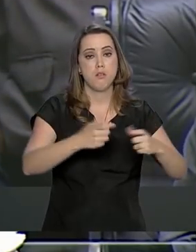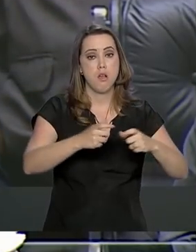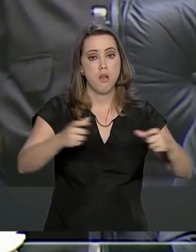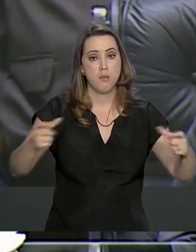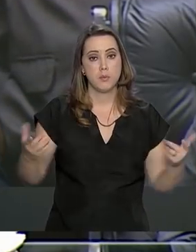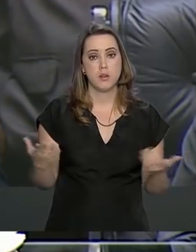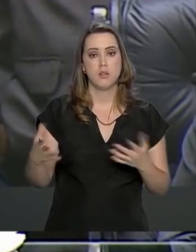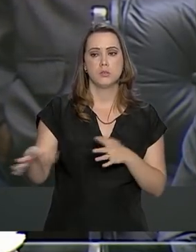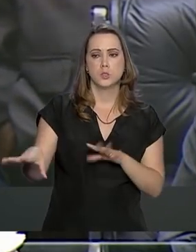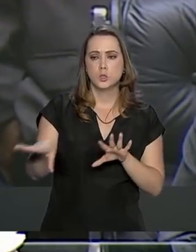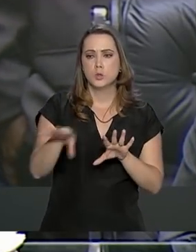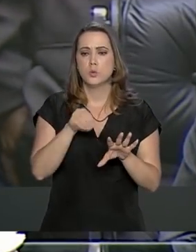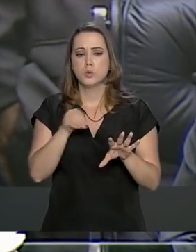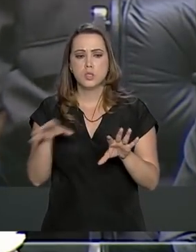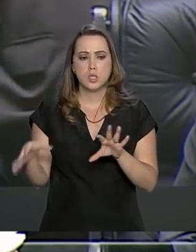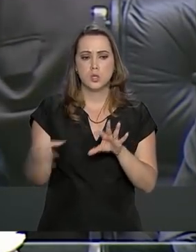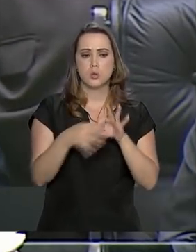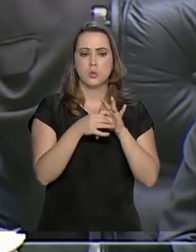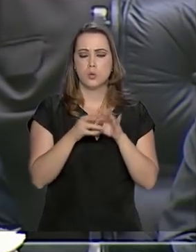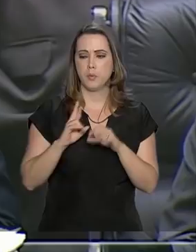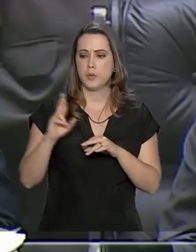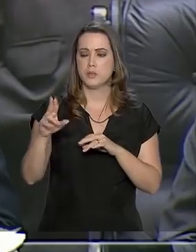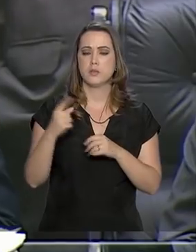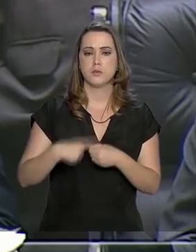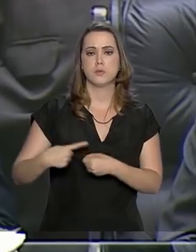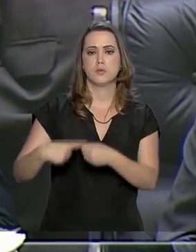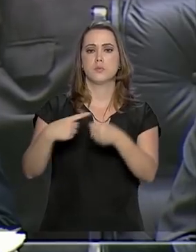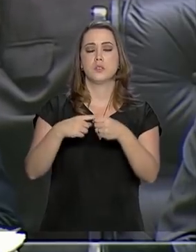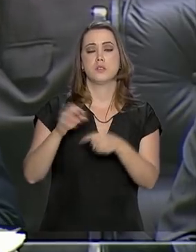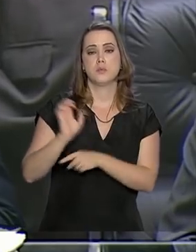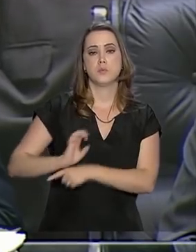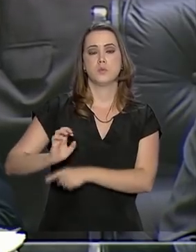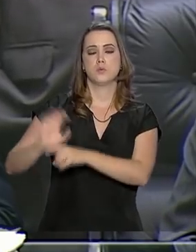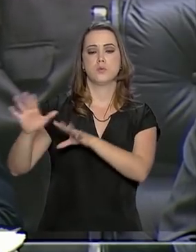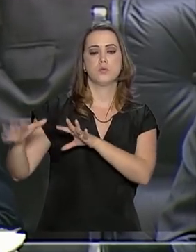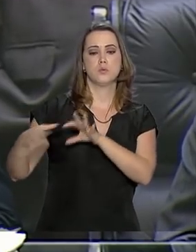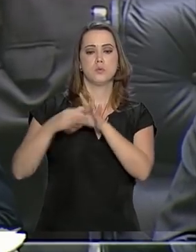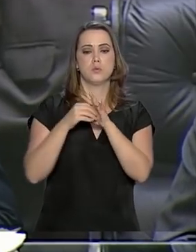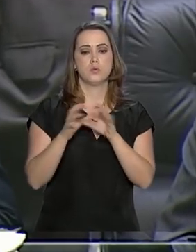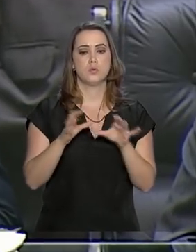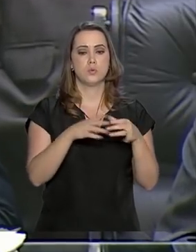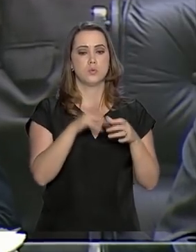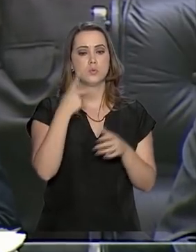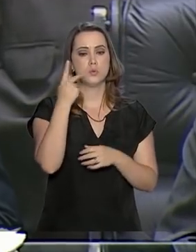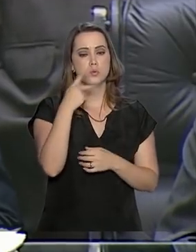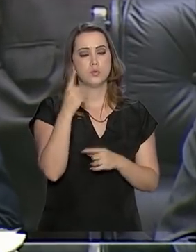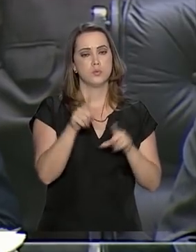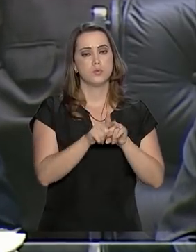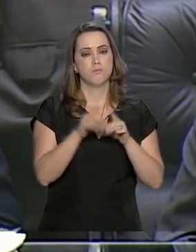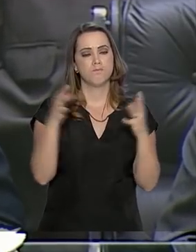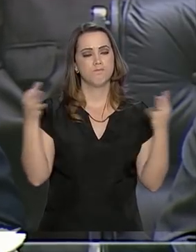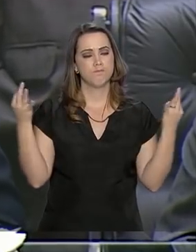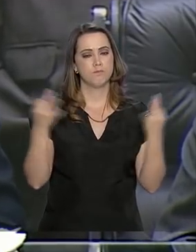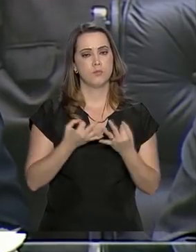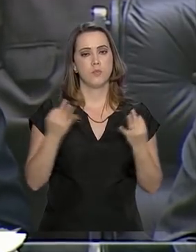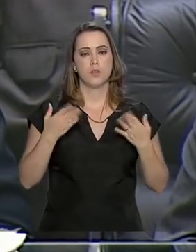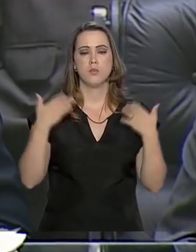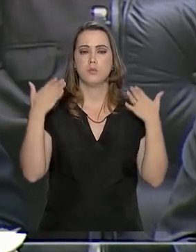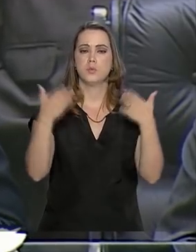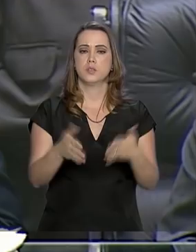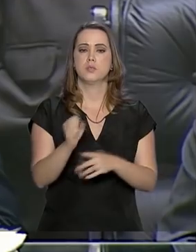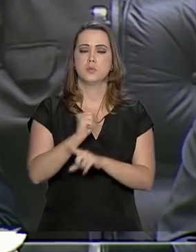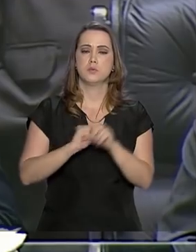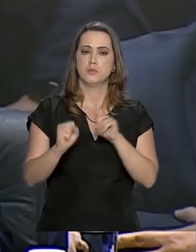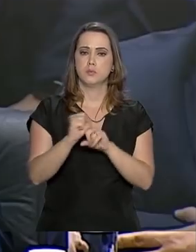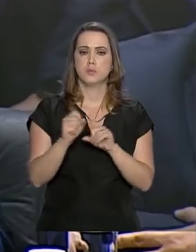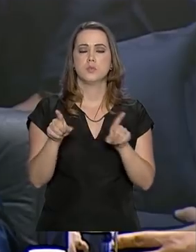integrando e ouvindo os representantes dos municípios e dos estados, dos partidos políticos e com a efetiva participação